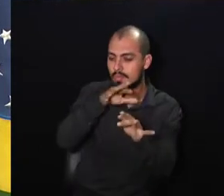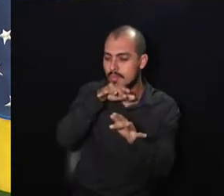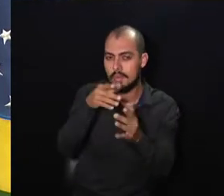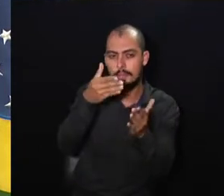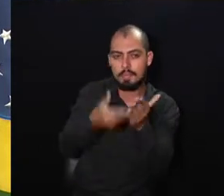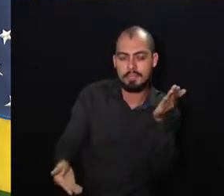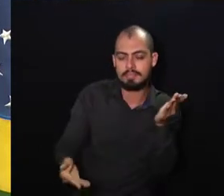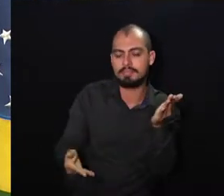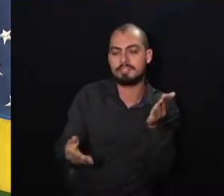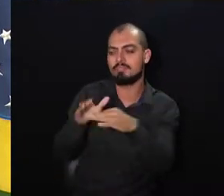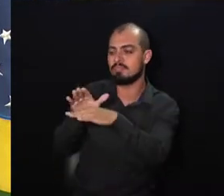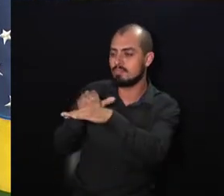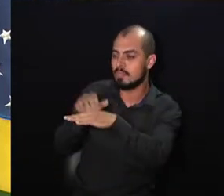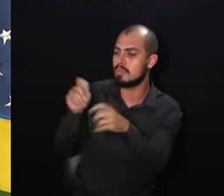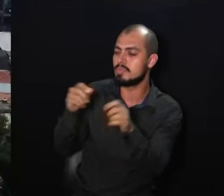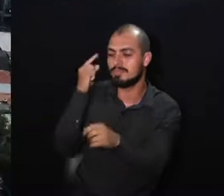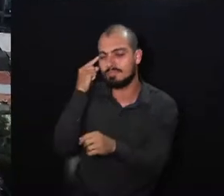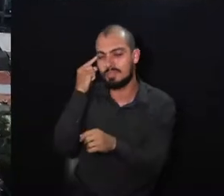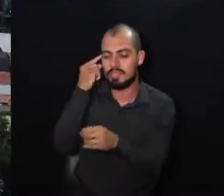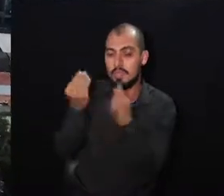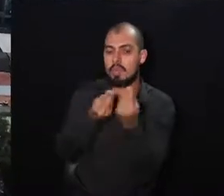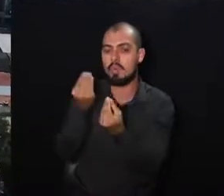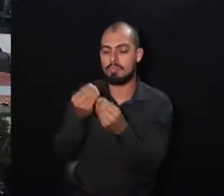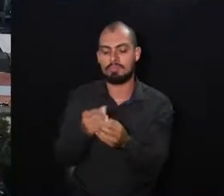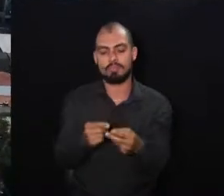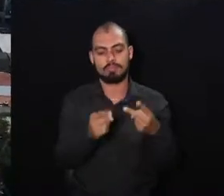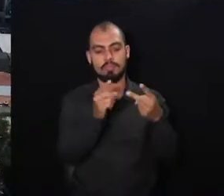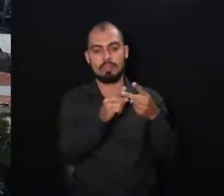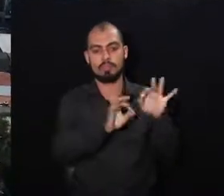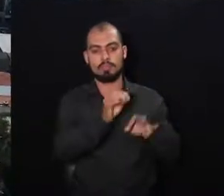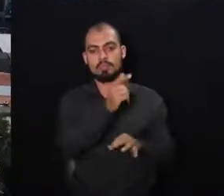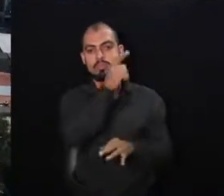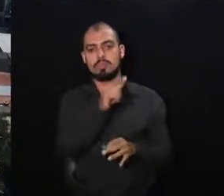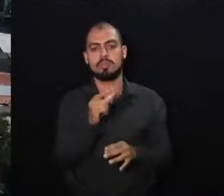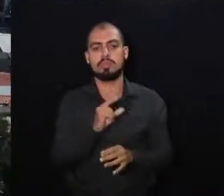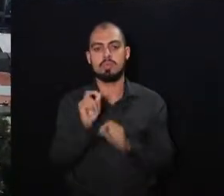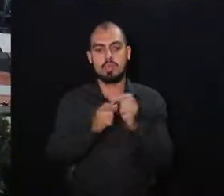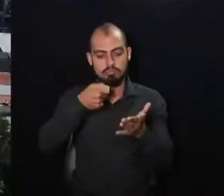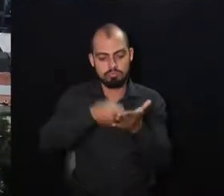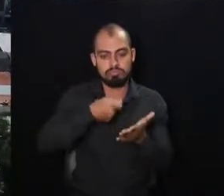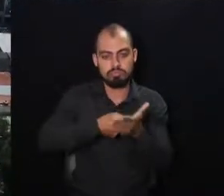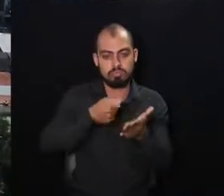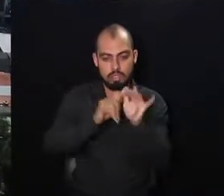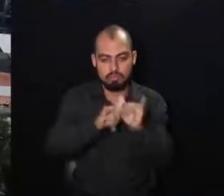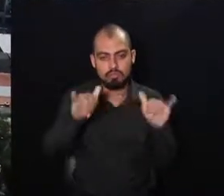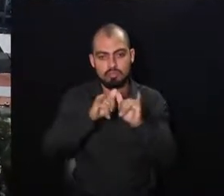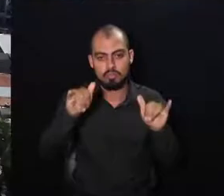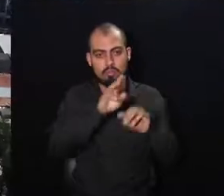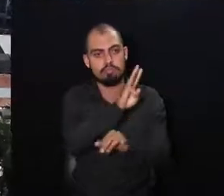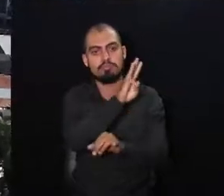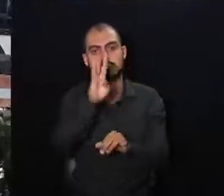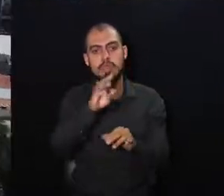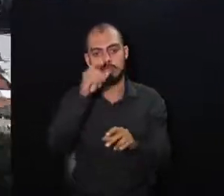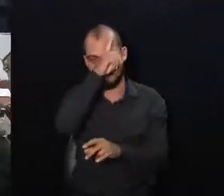E isso por si só precisa ser pensado. Outro projeto torna obrigatória a divulgação no portal da prefeitura dos